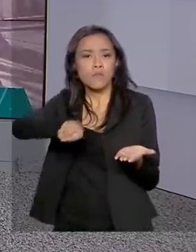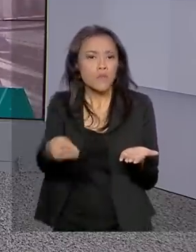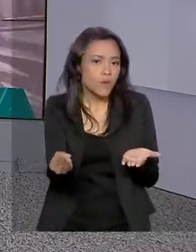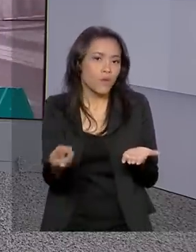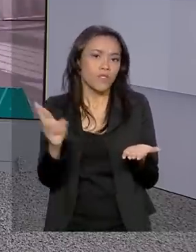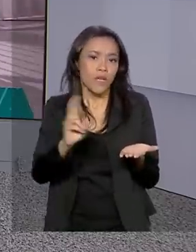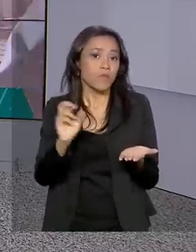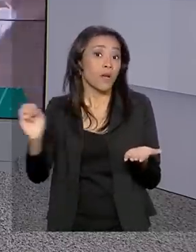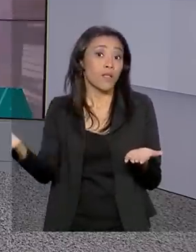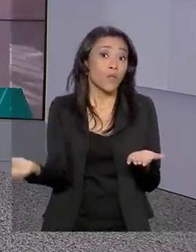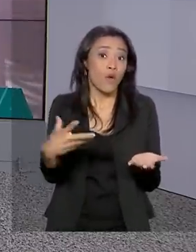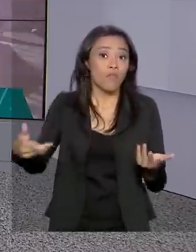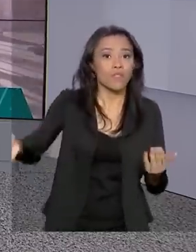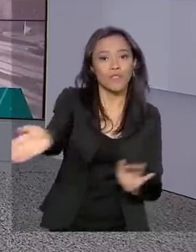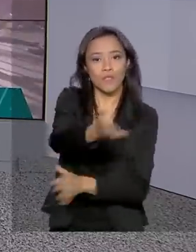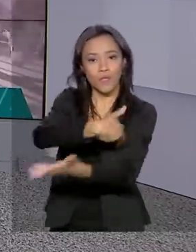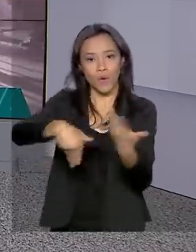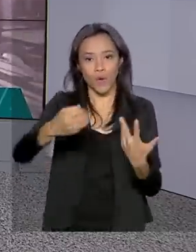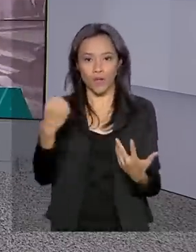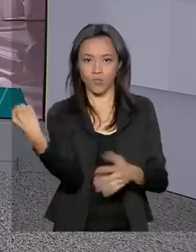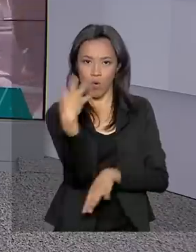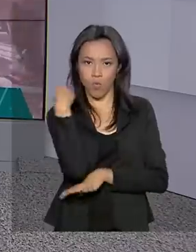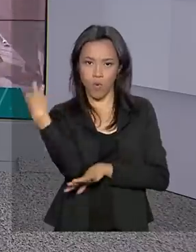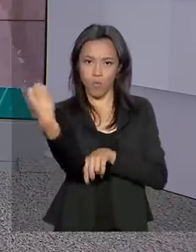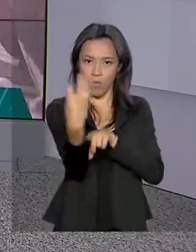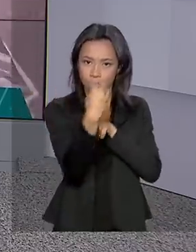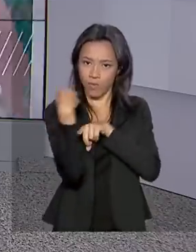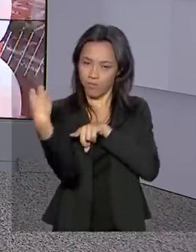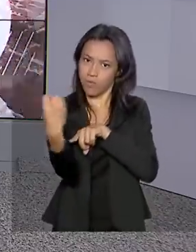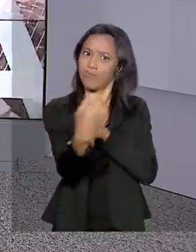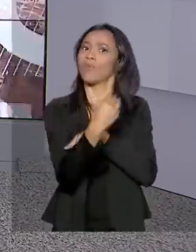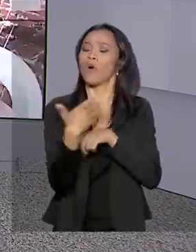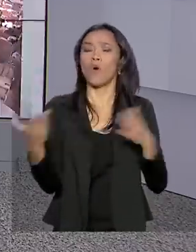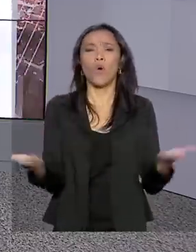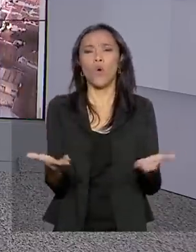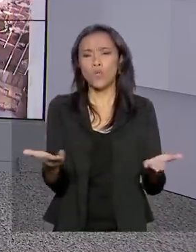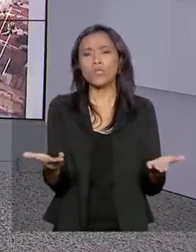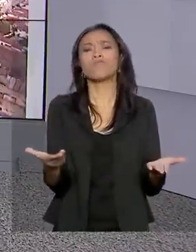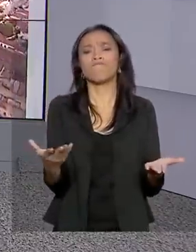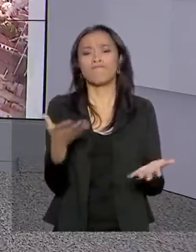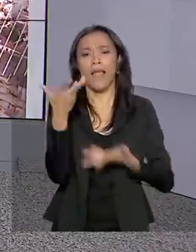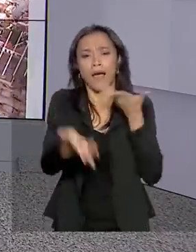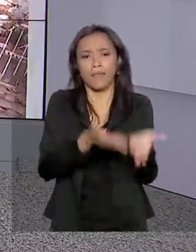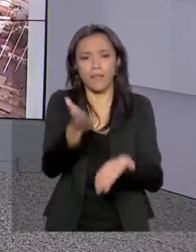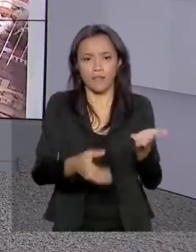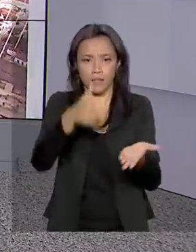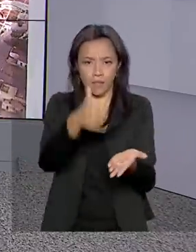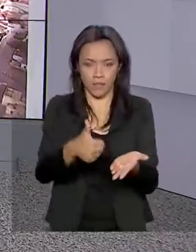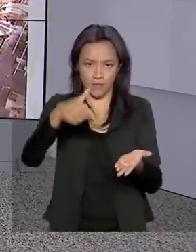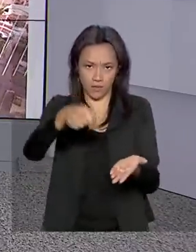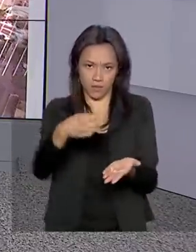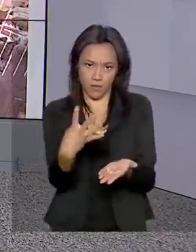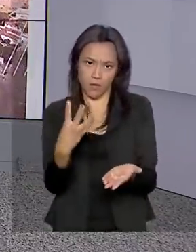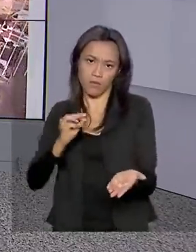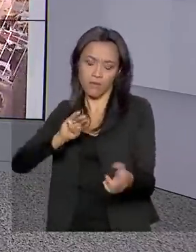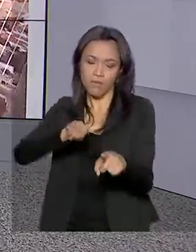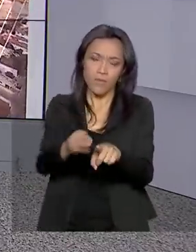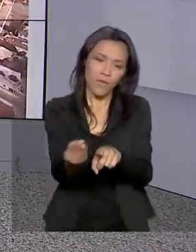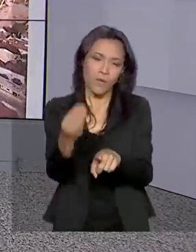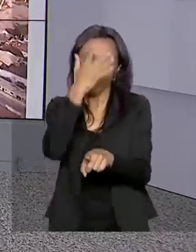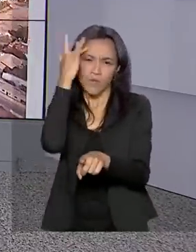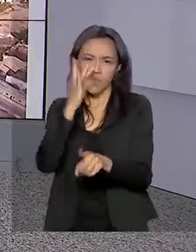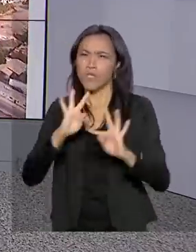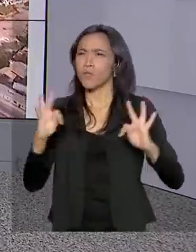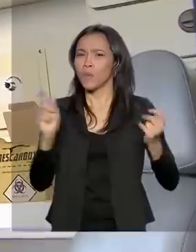da frota do SAMU. O serviço de socorro rápido atende atualmente 174 milhões de pessoas em